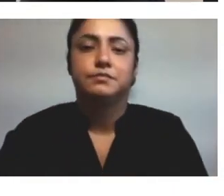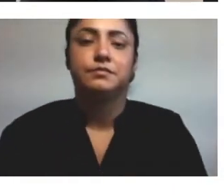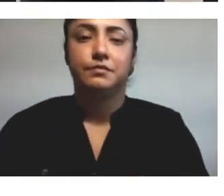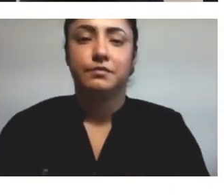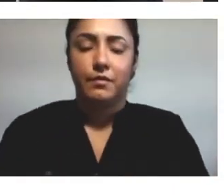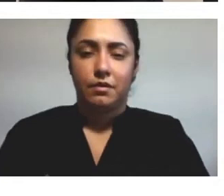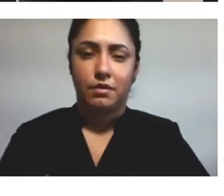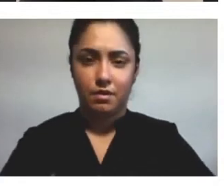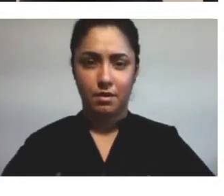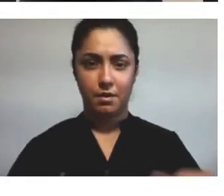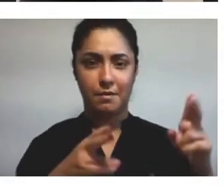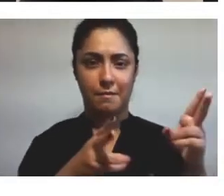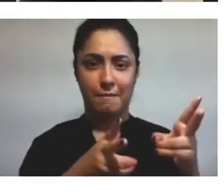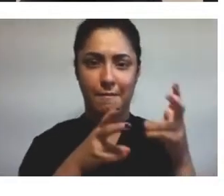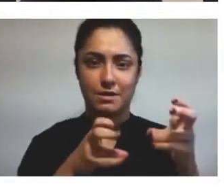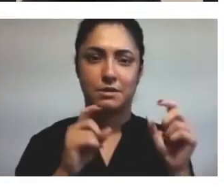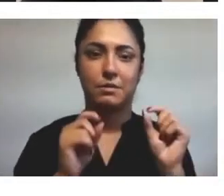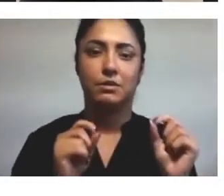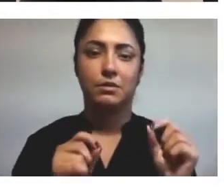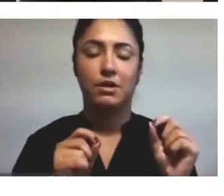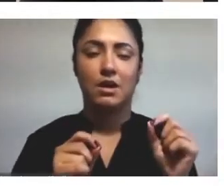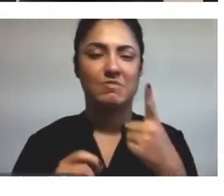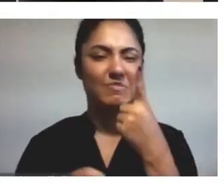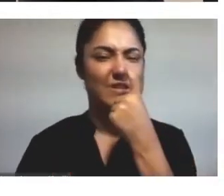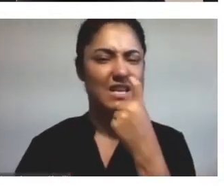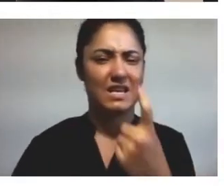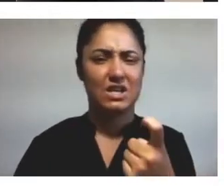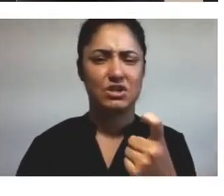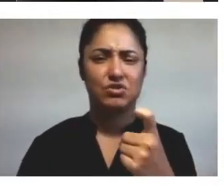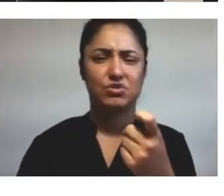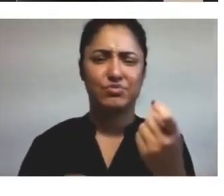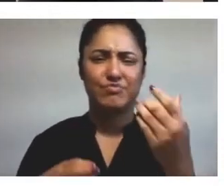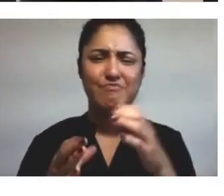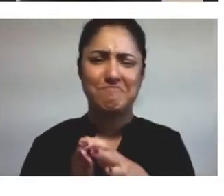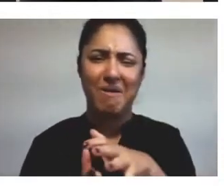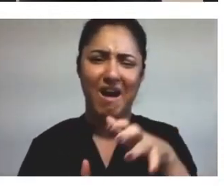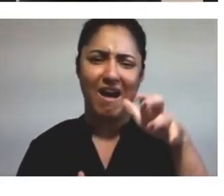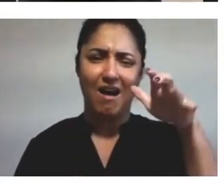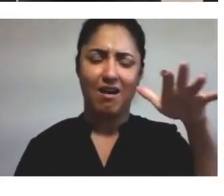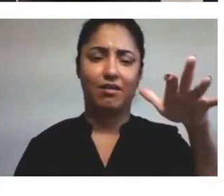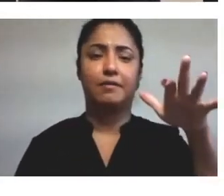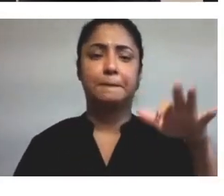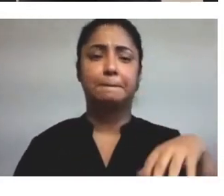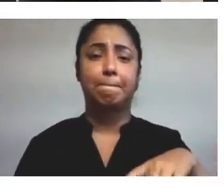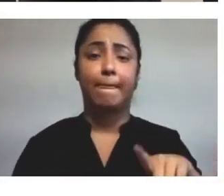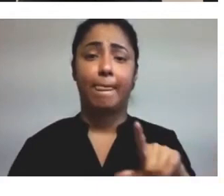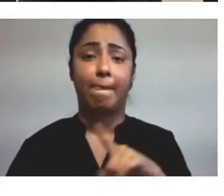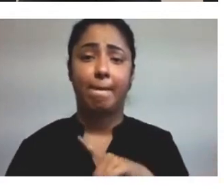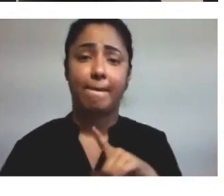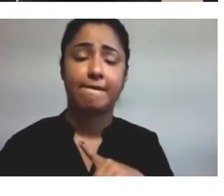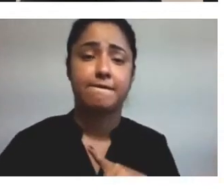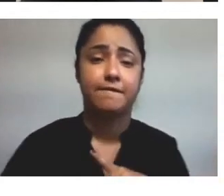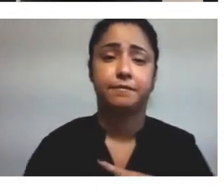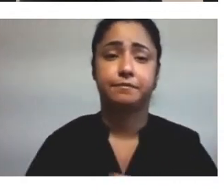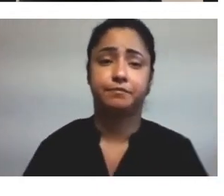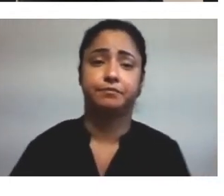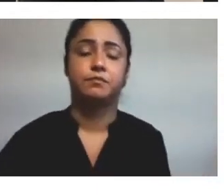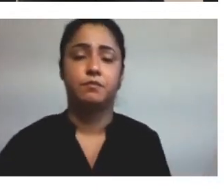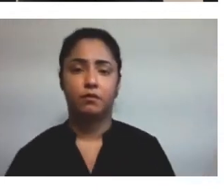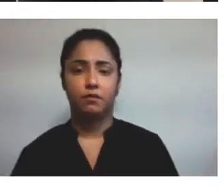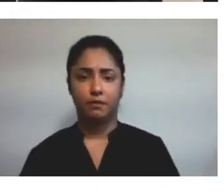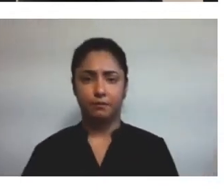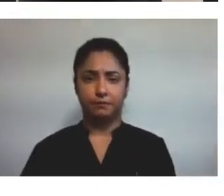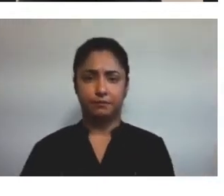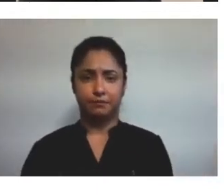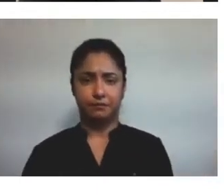lixo pelo campus, lá da nossa instituição. Havia sido aberta uma lanchonete recentemente,